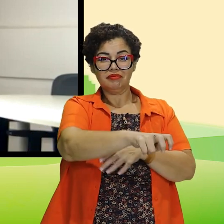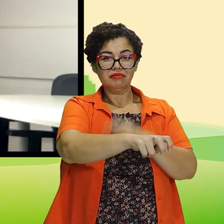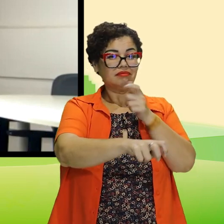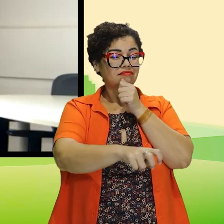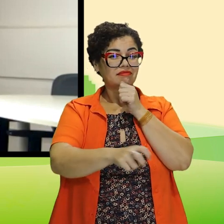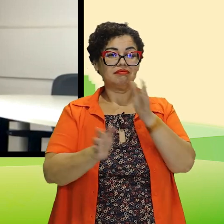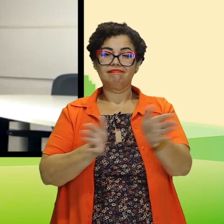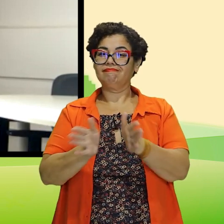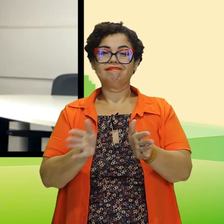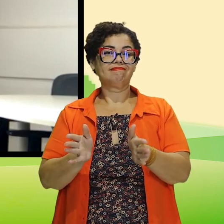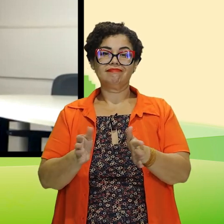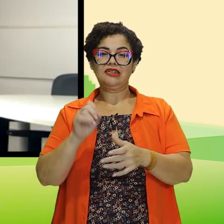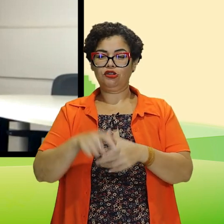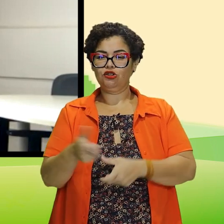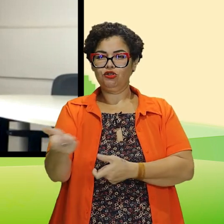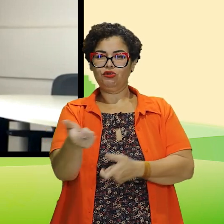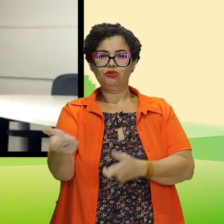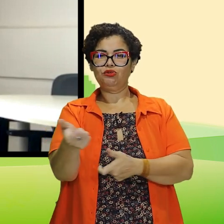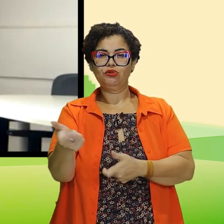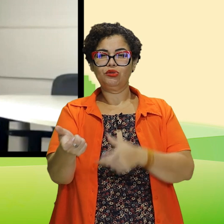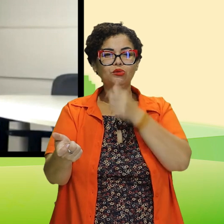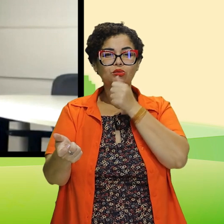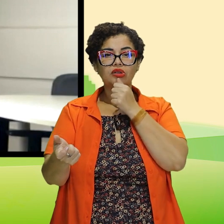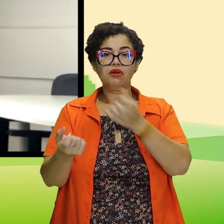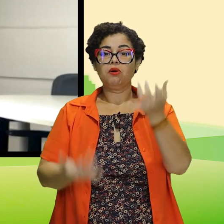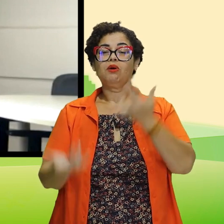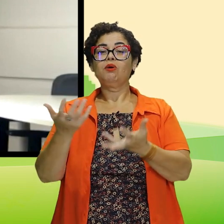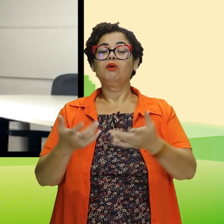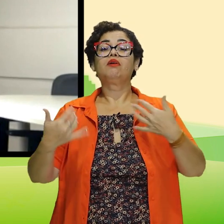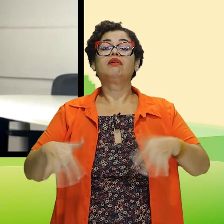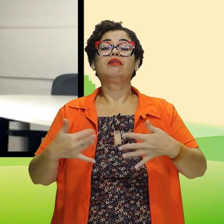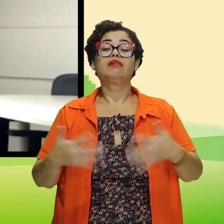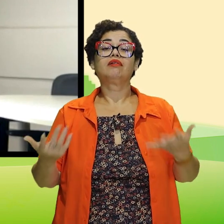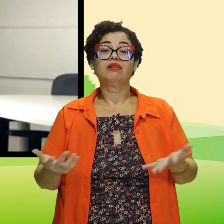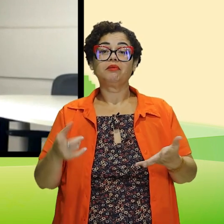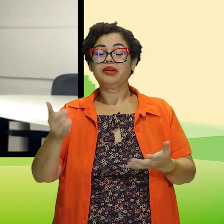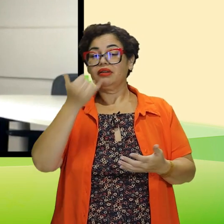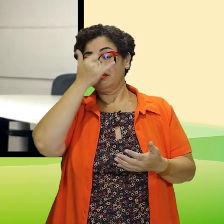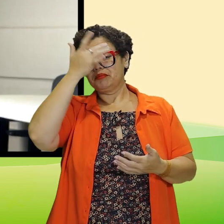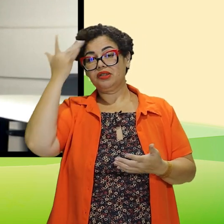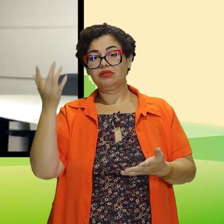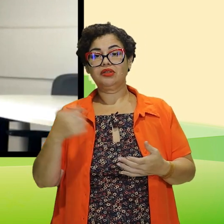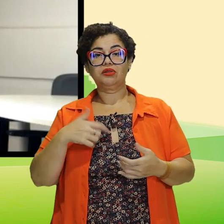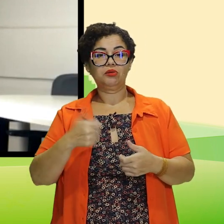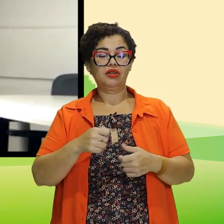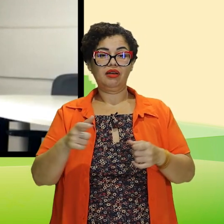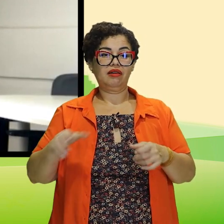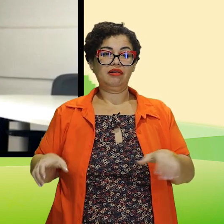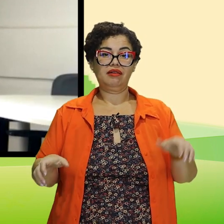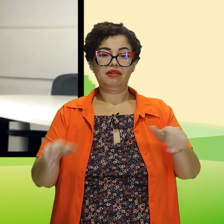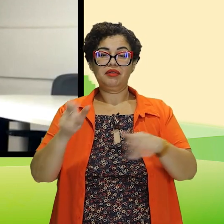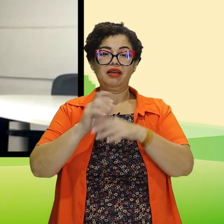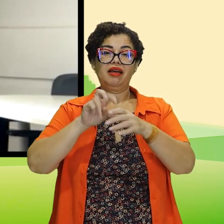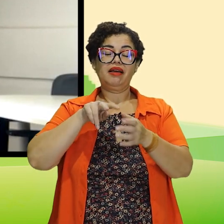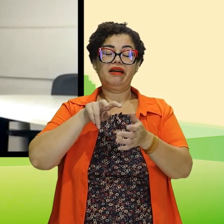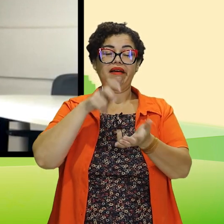não tenho uma rampa, eu não tenho acessibilidade. Se eu não tenho um extintor, se acontecer um incêndio, mais o risco de morte das pessoas.